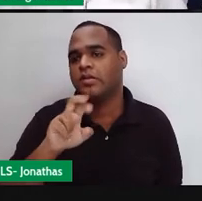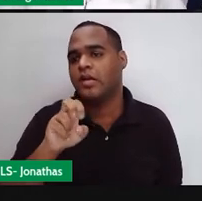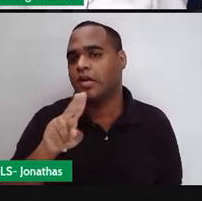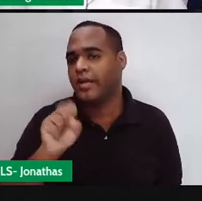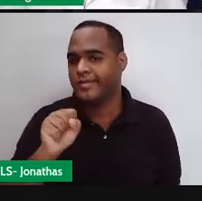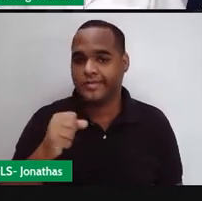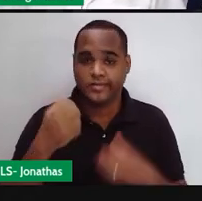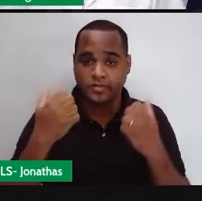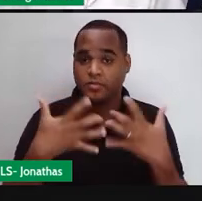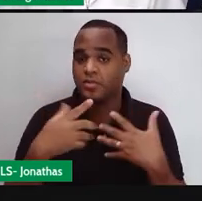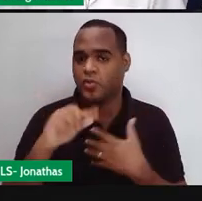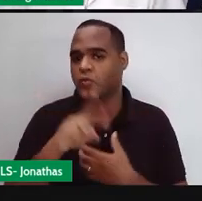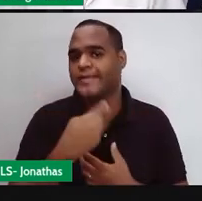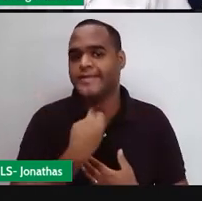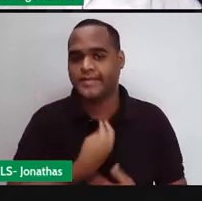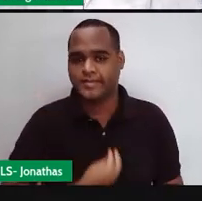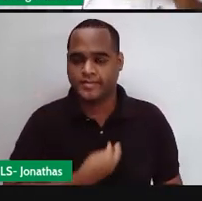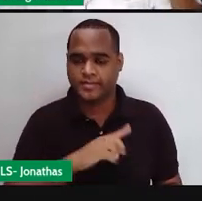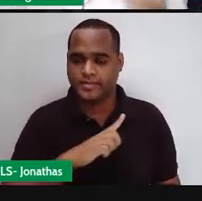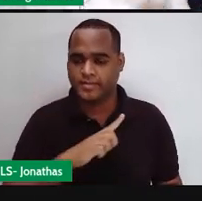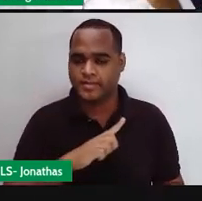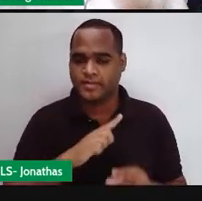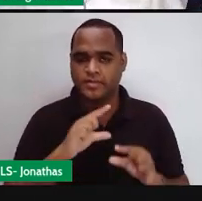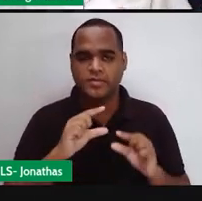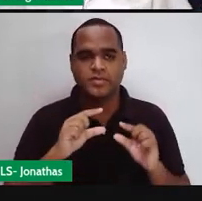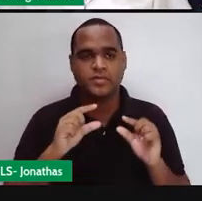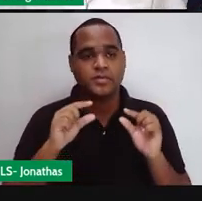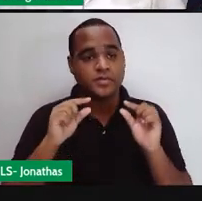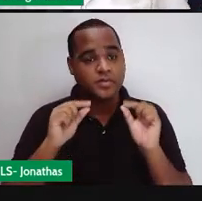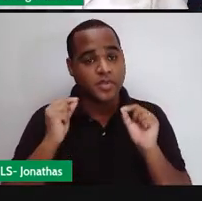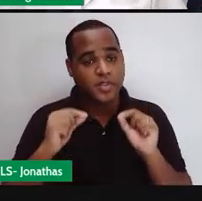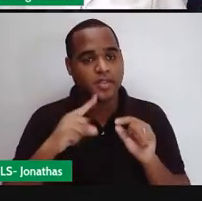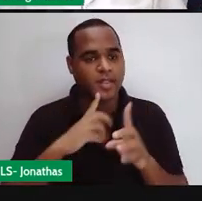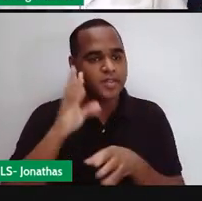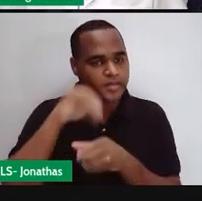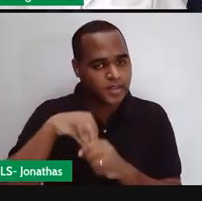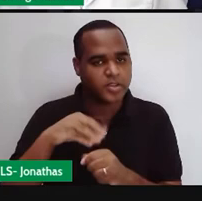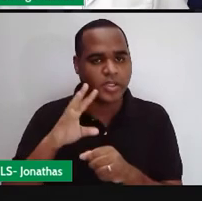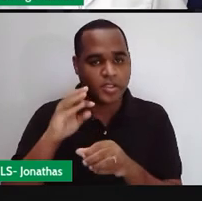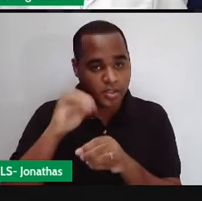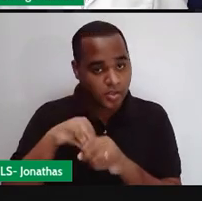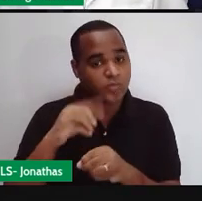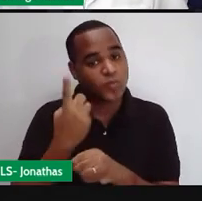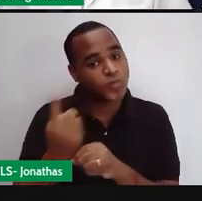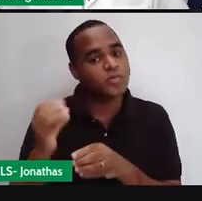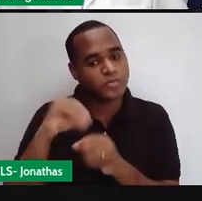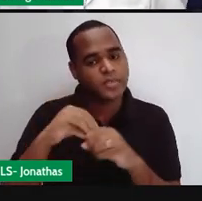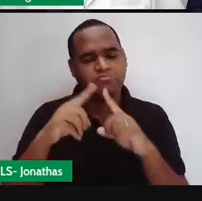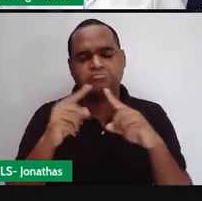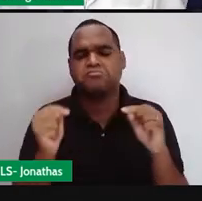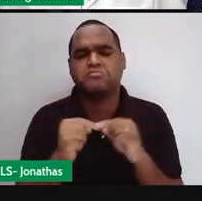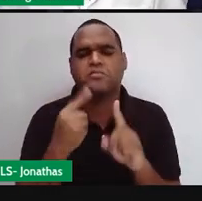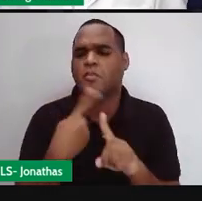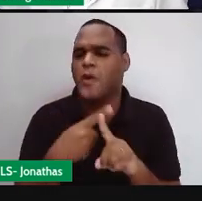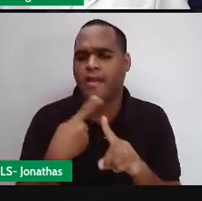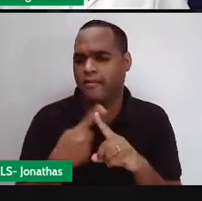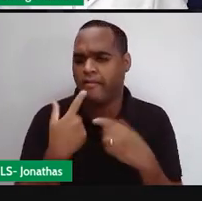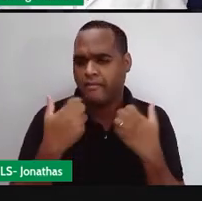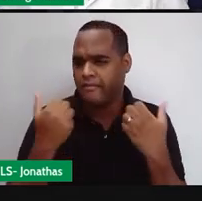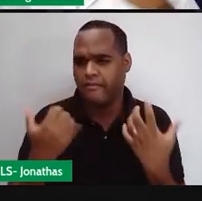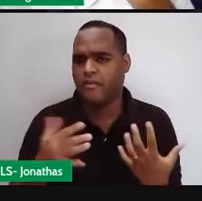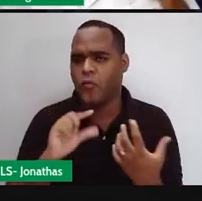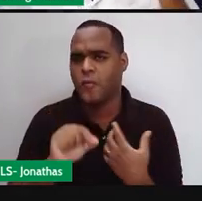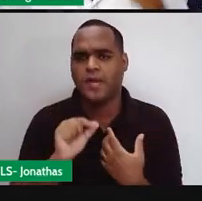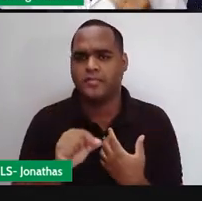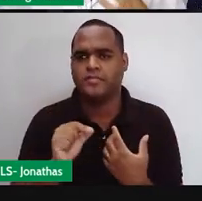Então, nós temos aí três ângulos internos de um triângulo. Por que que um triângulo